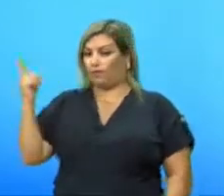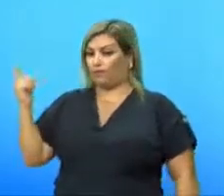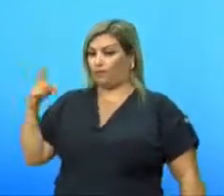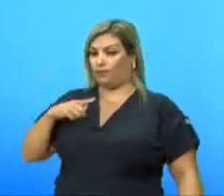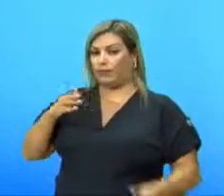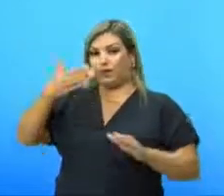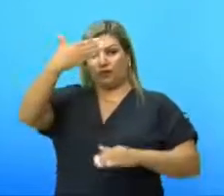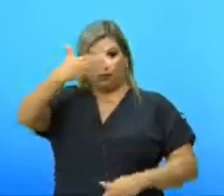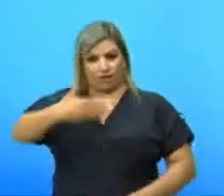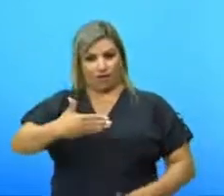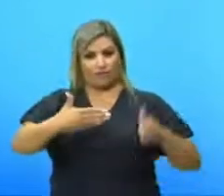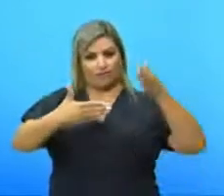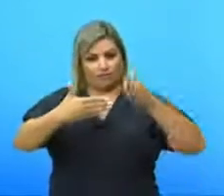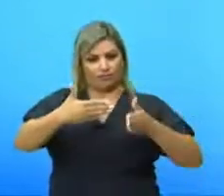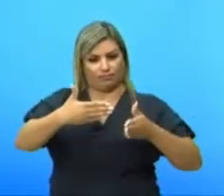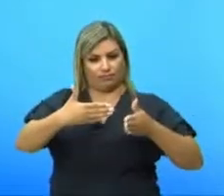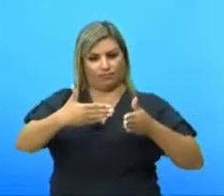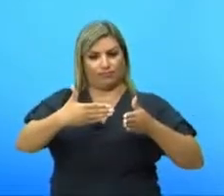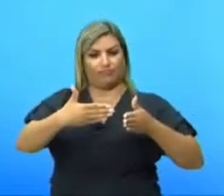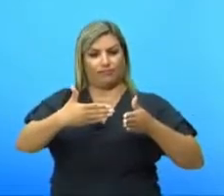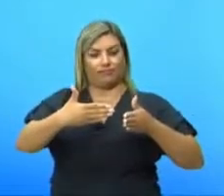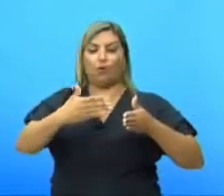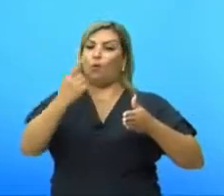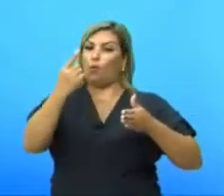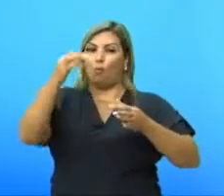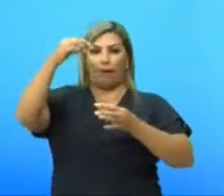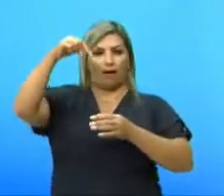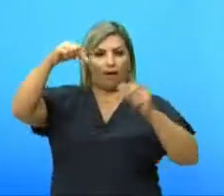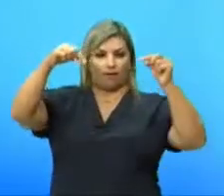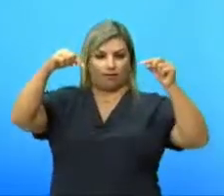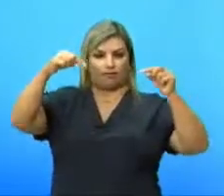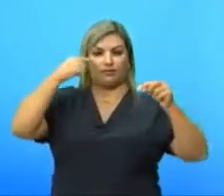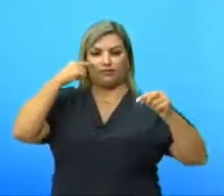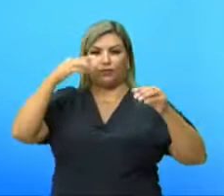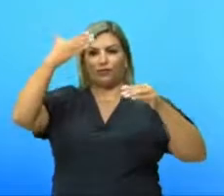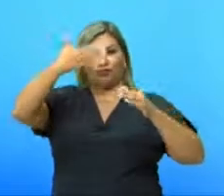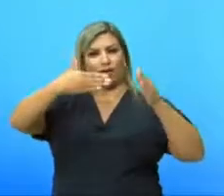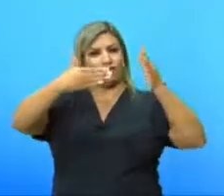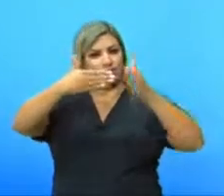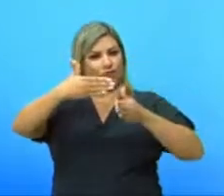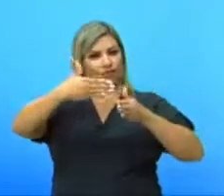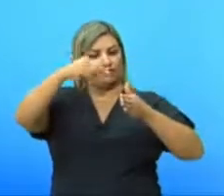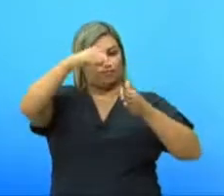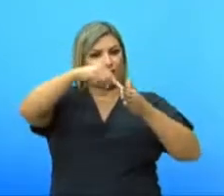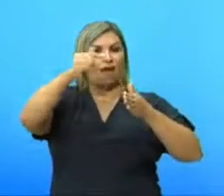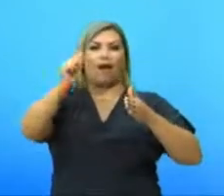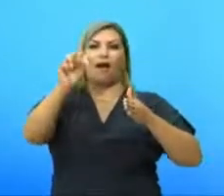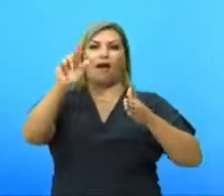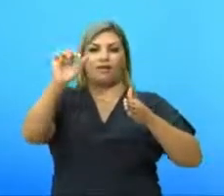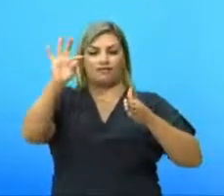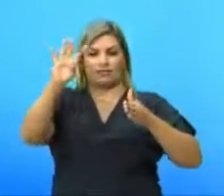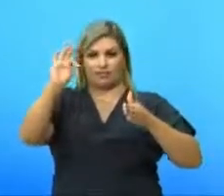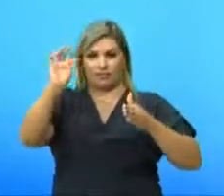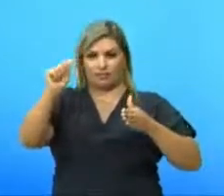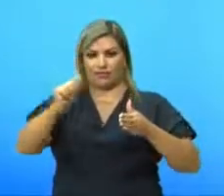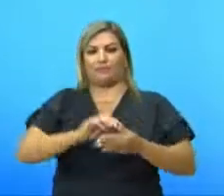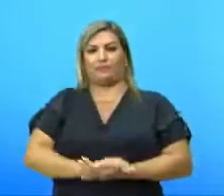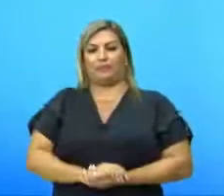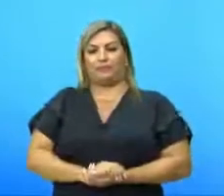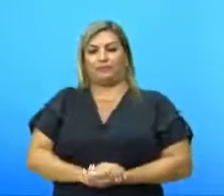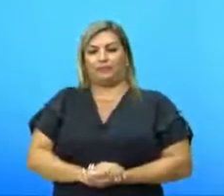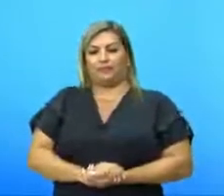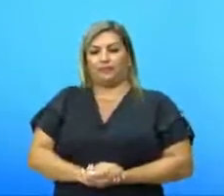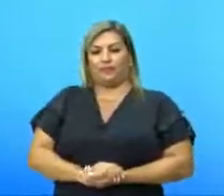Eu tenho uma face, outra face, só tem uma aresta. Viu aquela condição? Eu passo aqui, ó, um